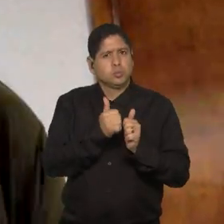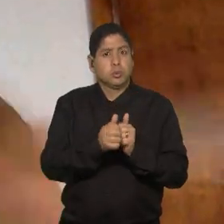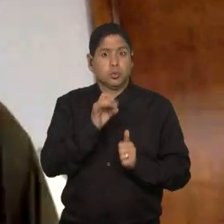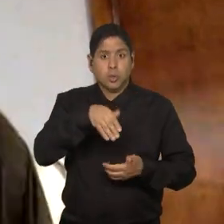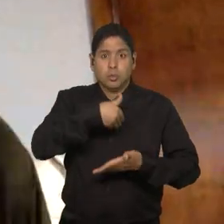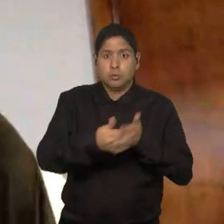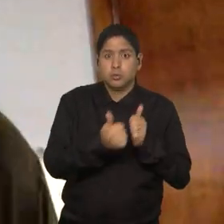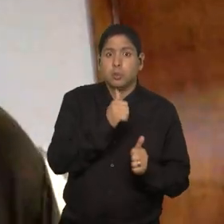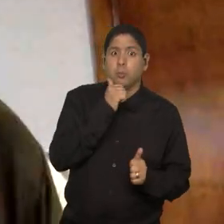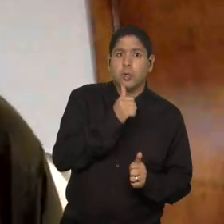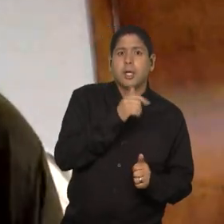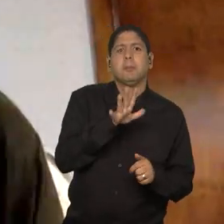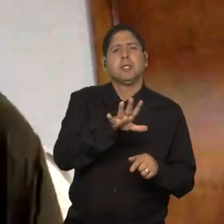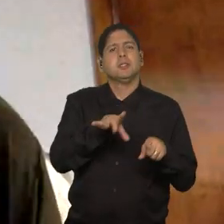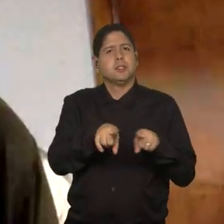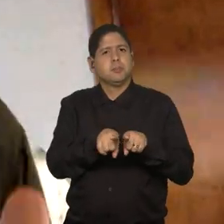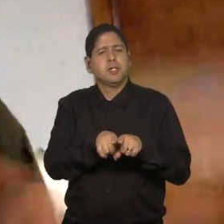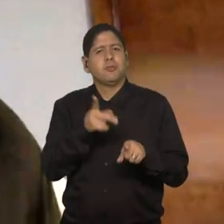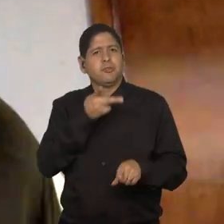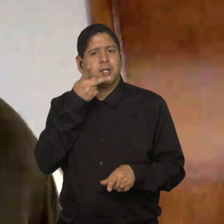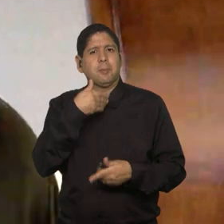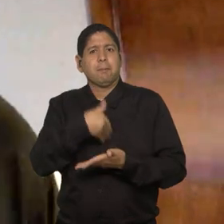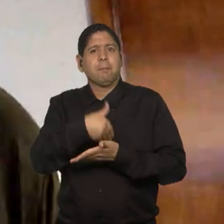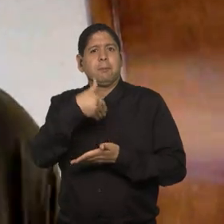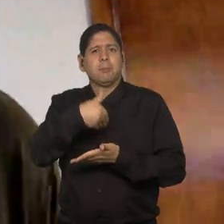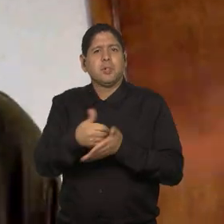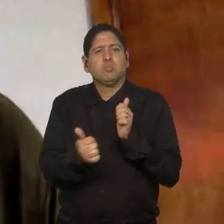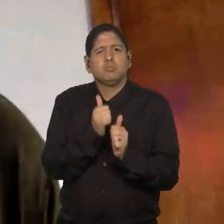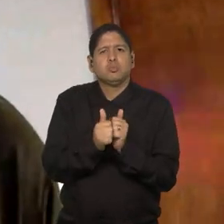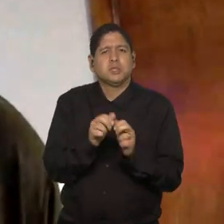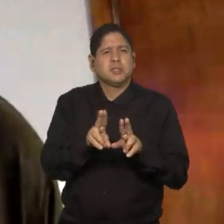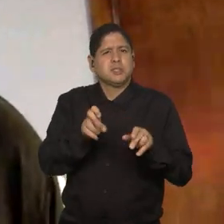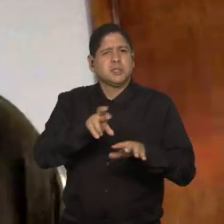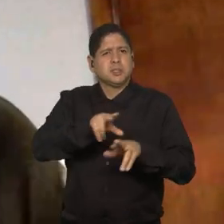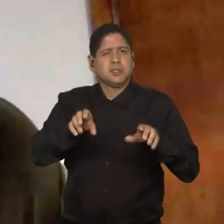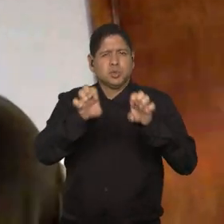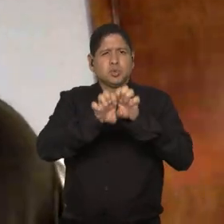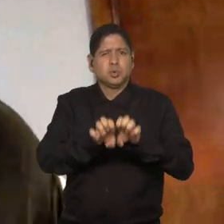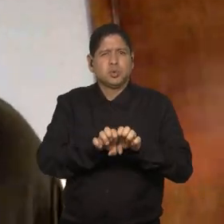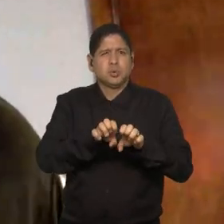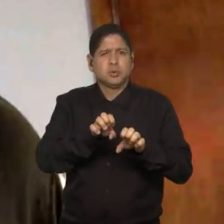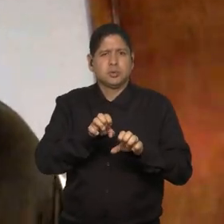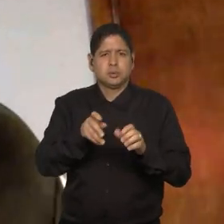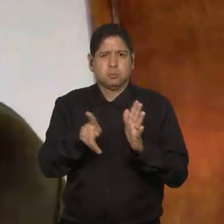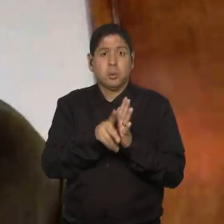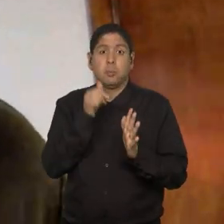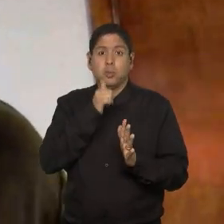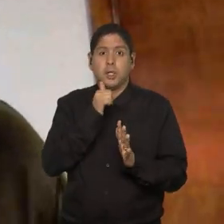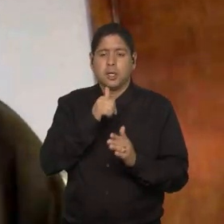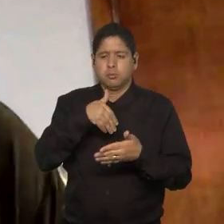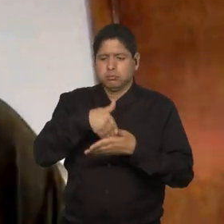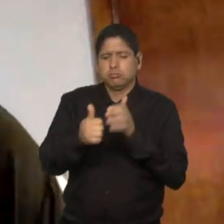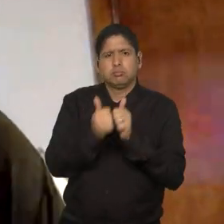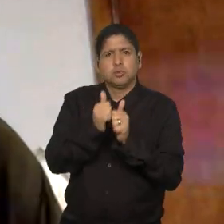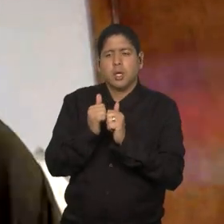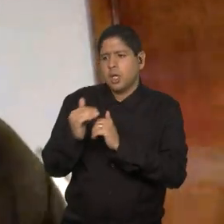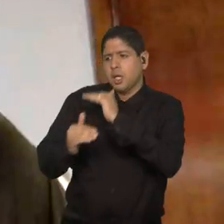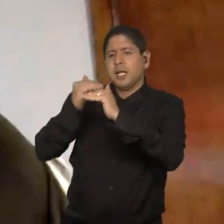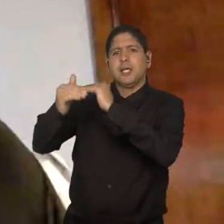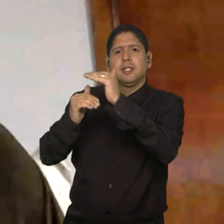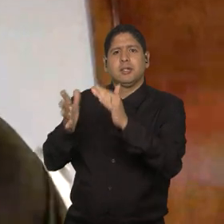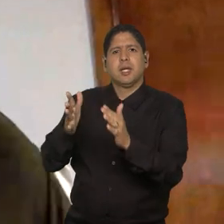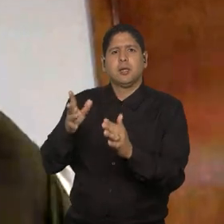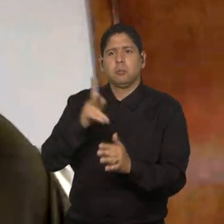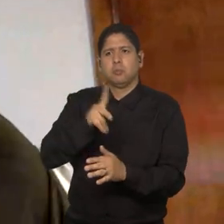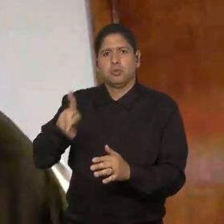só de futebol feminino, falando de futebol. Mas que essa estrutura do futebol feminino cresça, para que possa abarcar desde